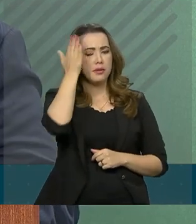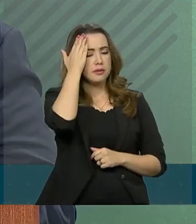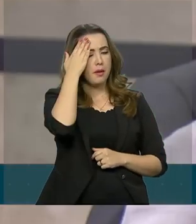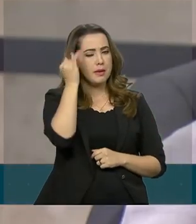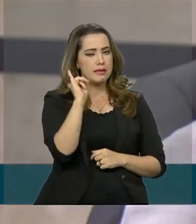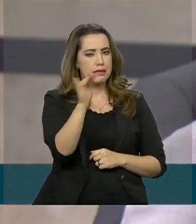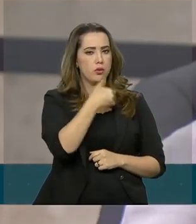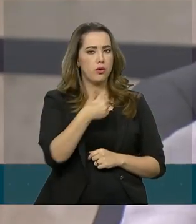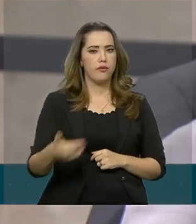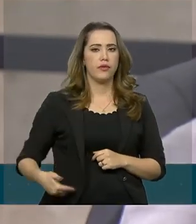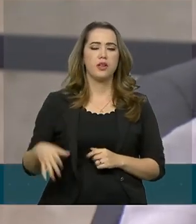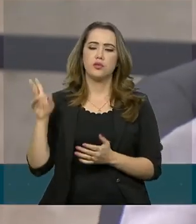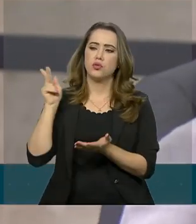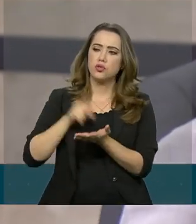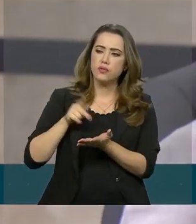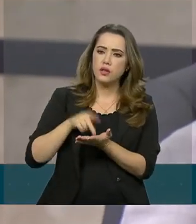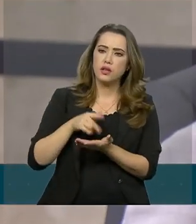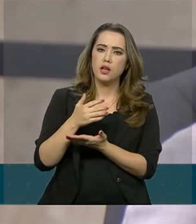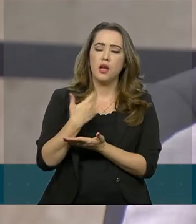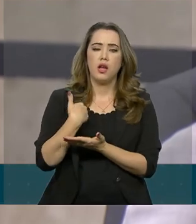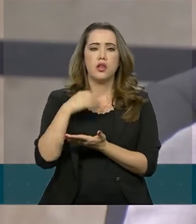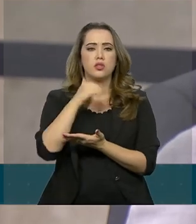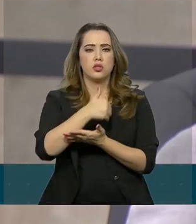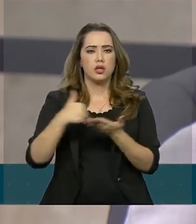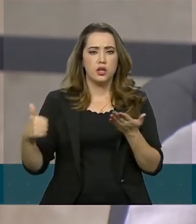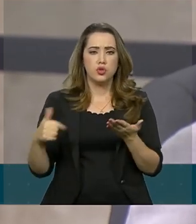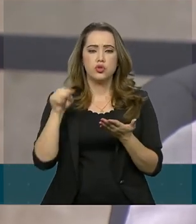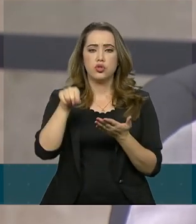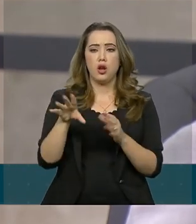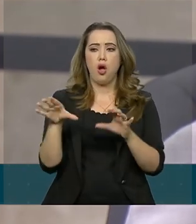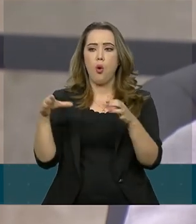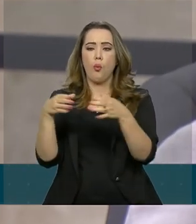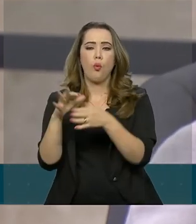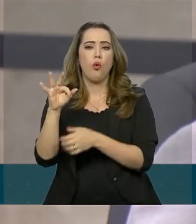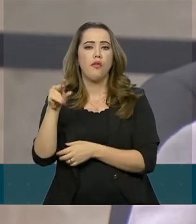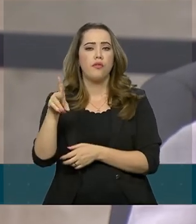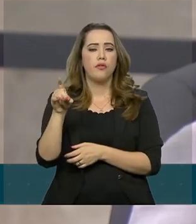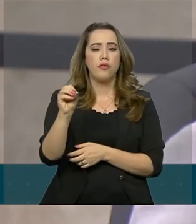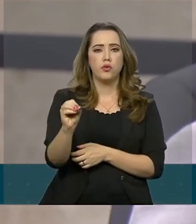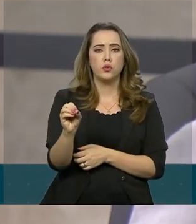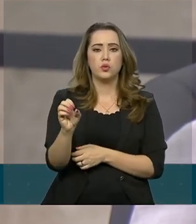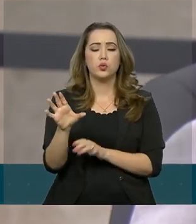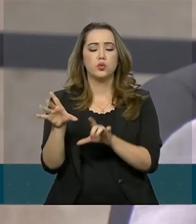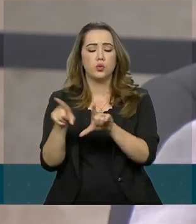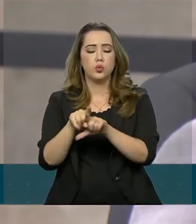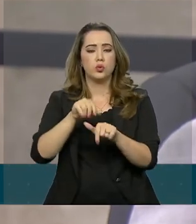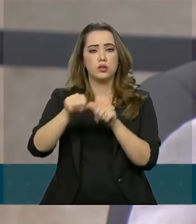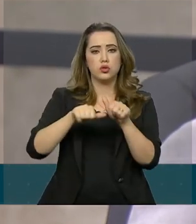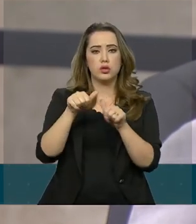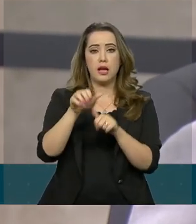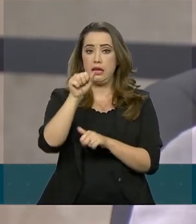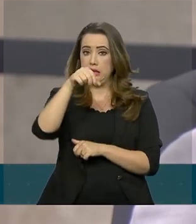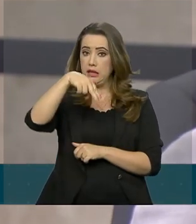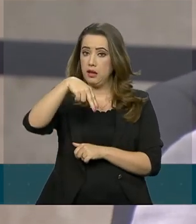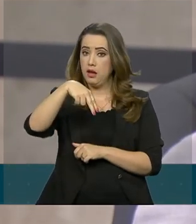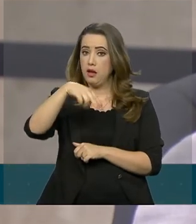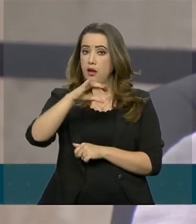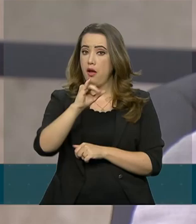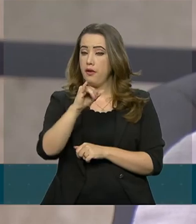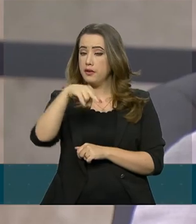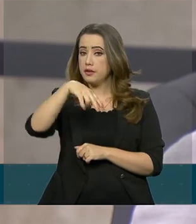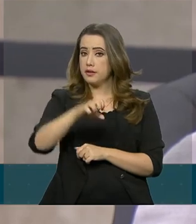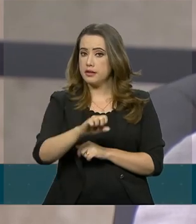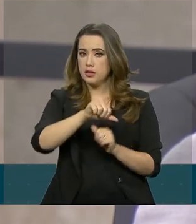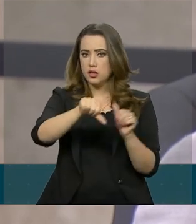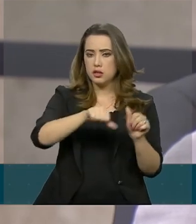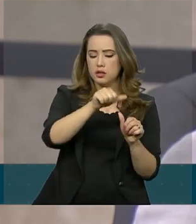ele estuda tirar o fundo setorial do audiovisual da Ancine e transferir para o Ministério da Cidadania, na Secretaria Especial de